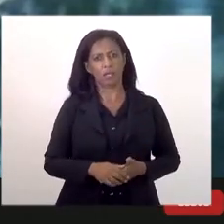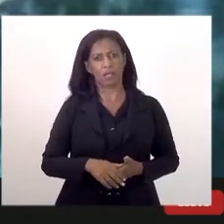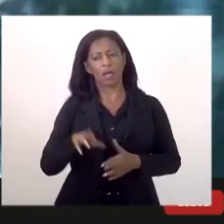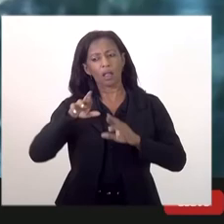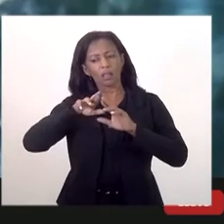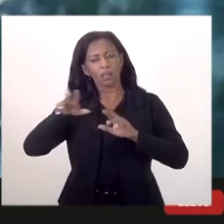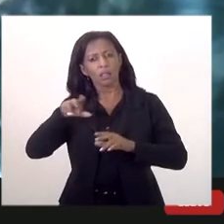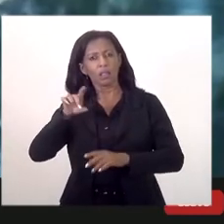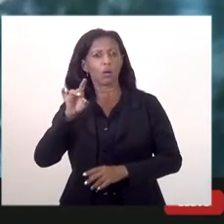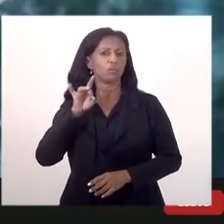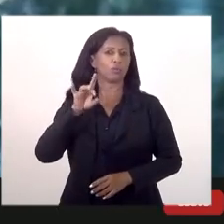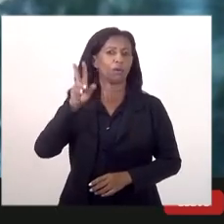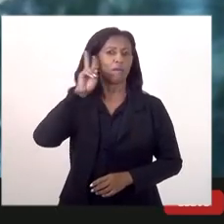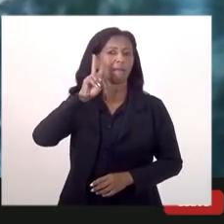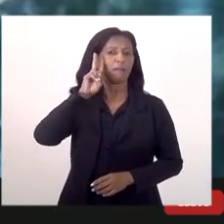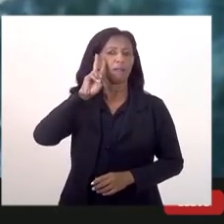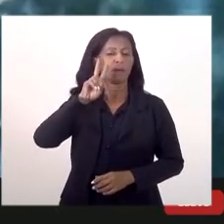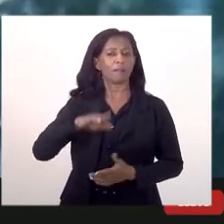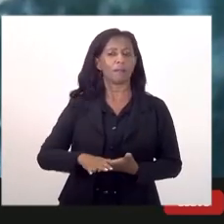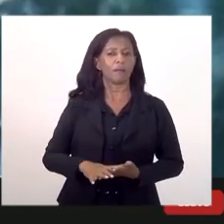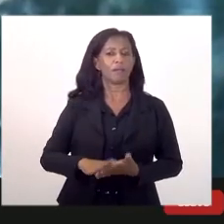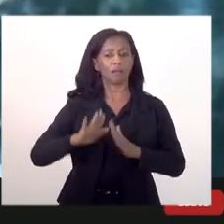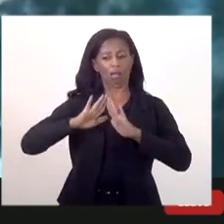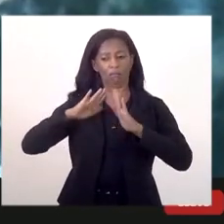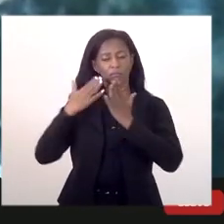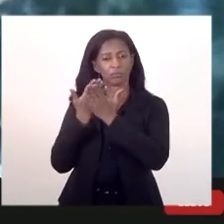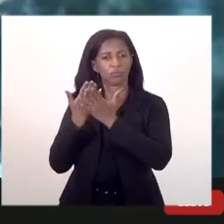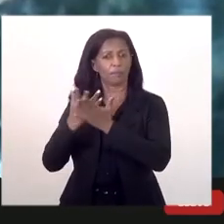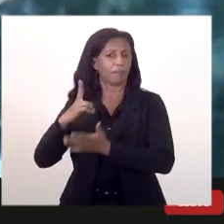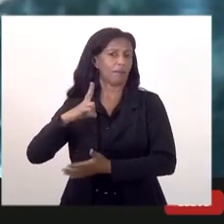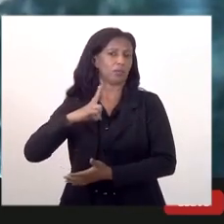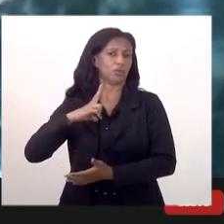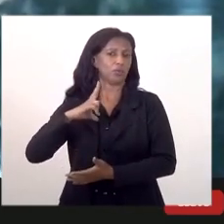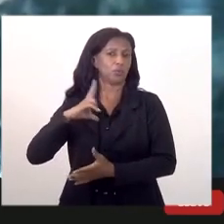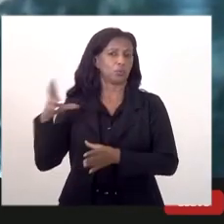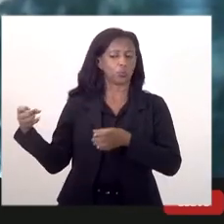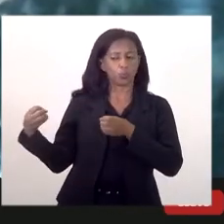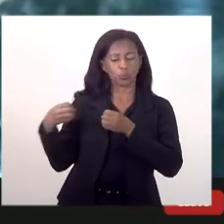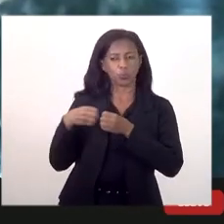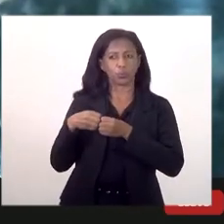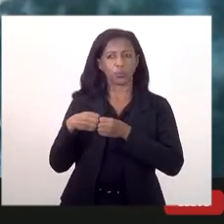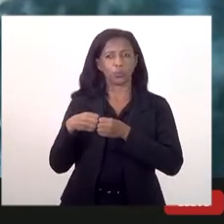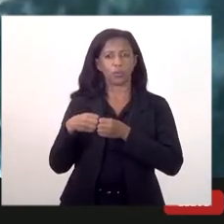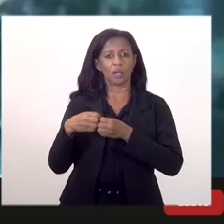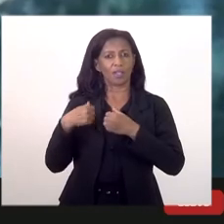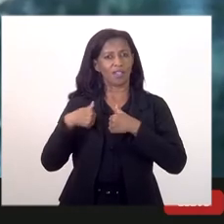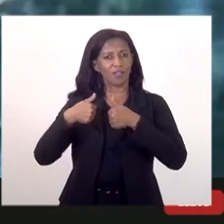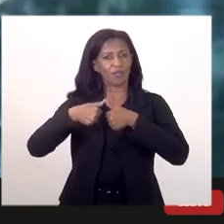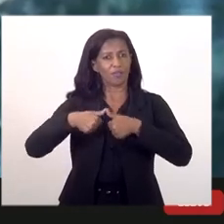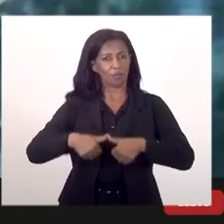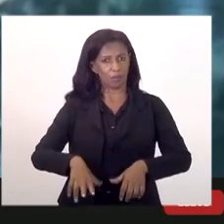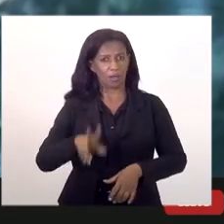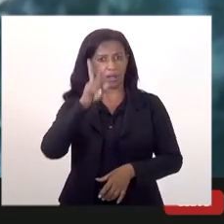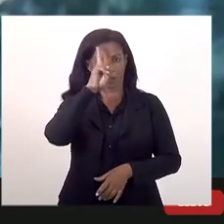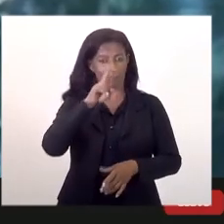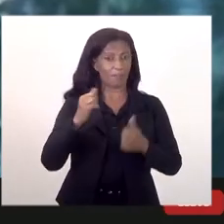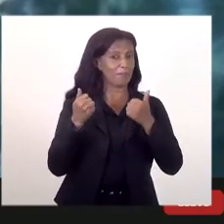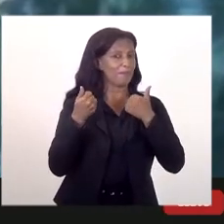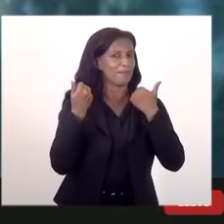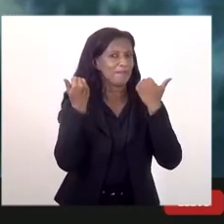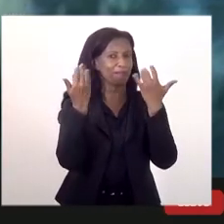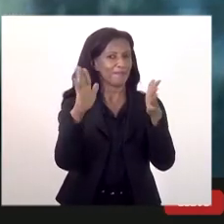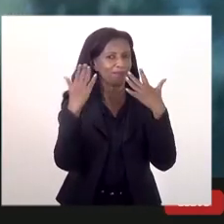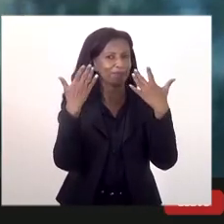só públicas como até particulares então eu fico por aqui agora reiterando os parabéns